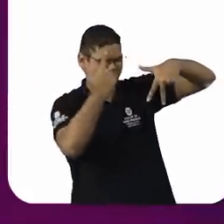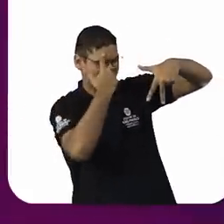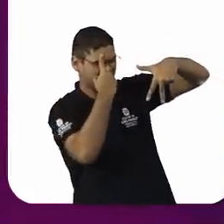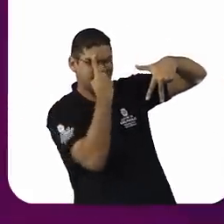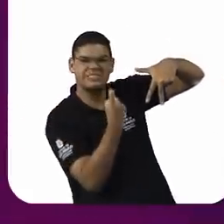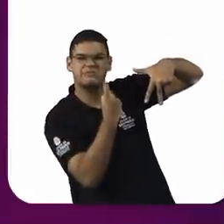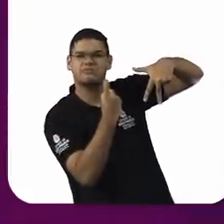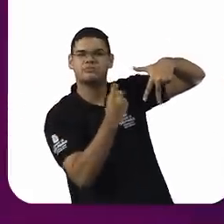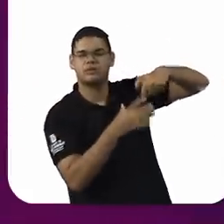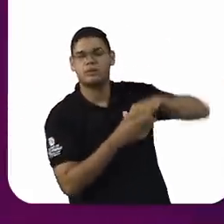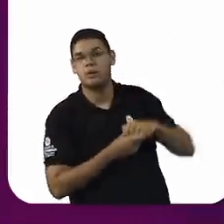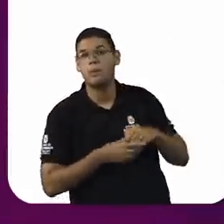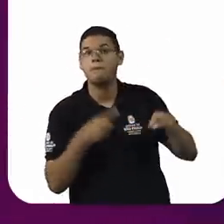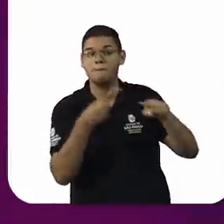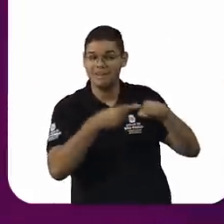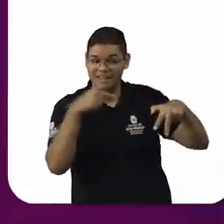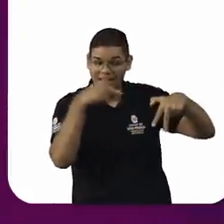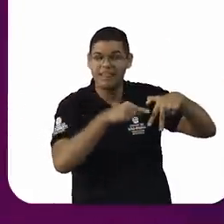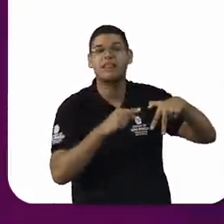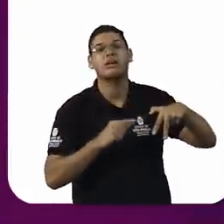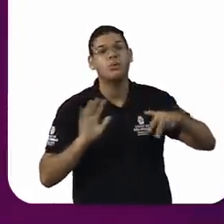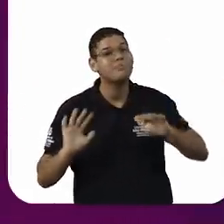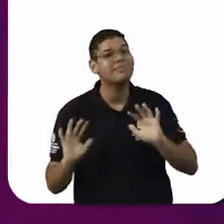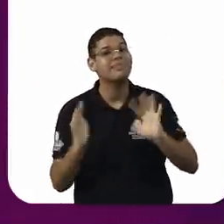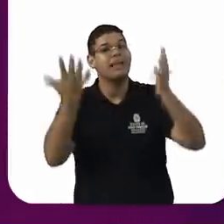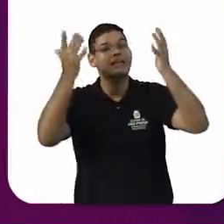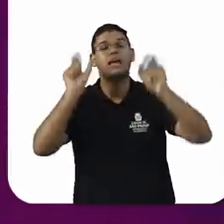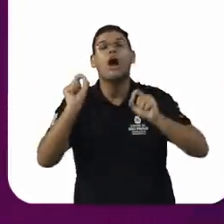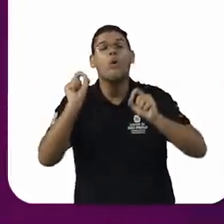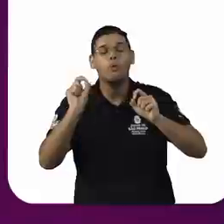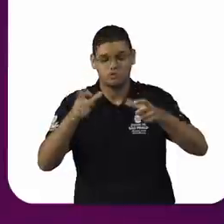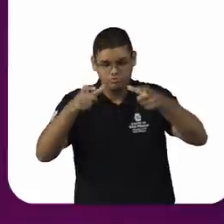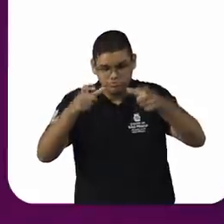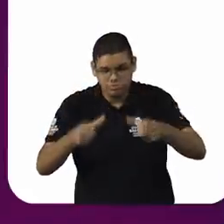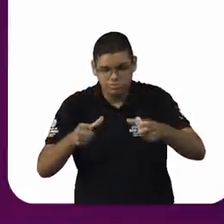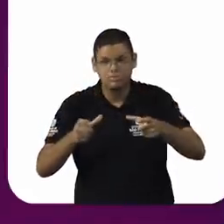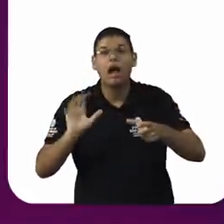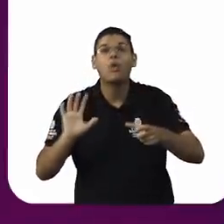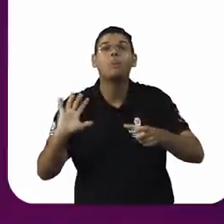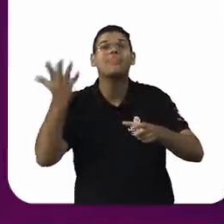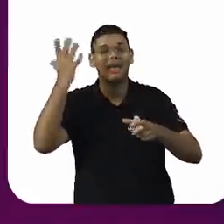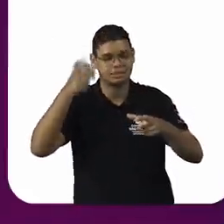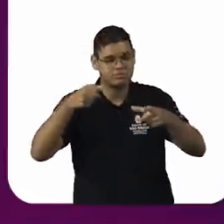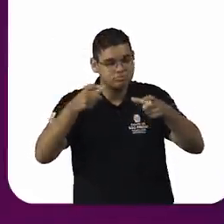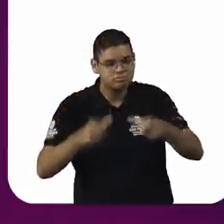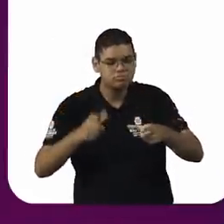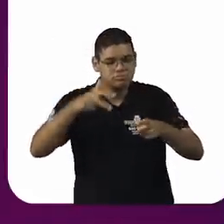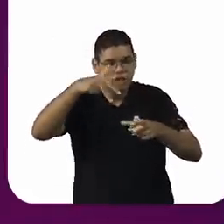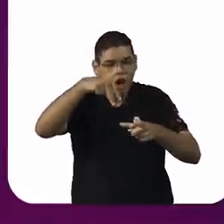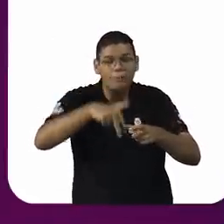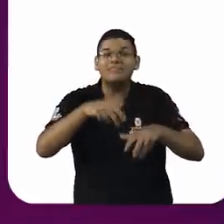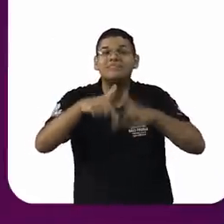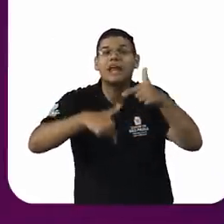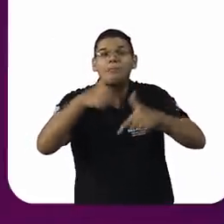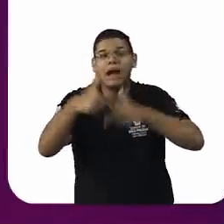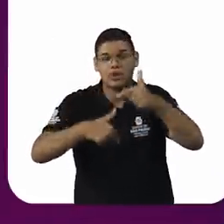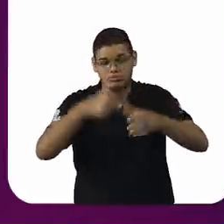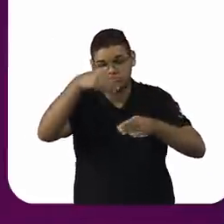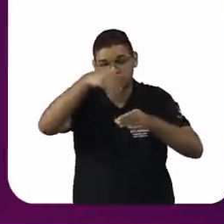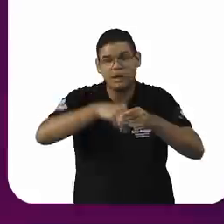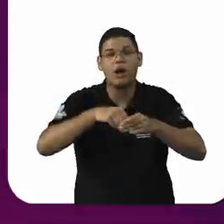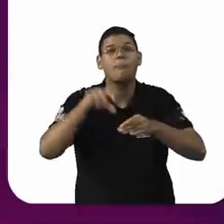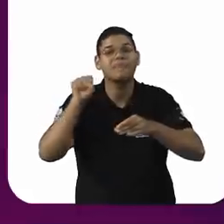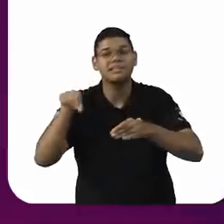do ambiente e de trabalho para expulsar as mulheres desses cargos que são mais valorizados e mais bem